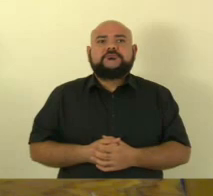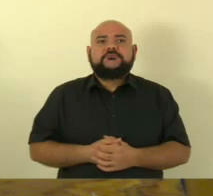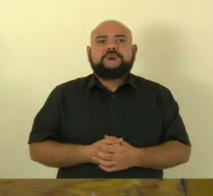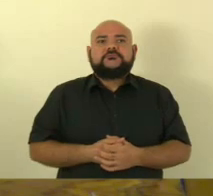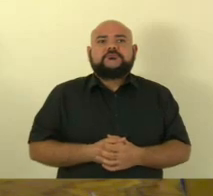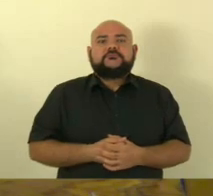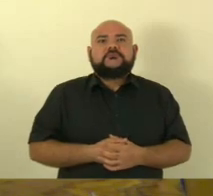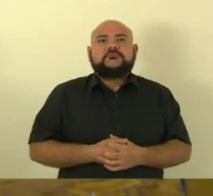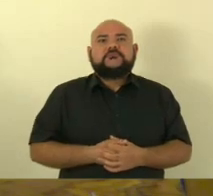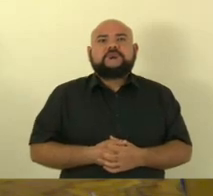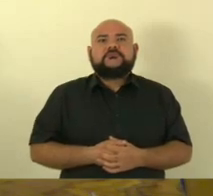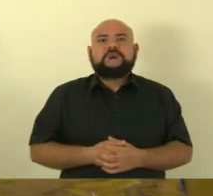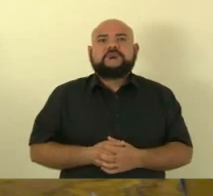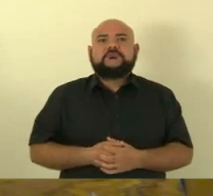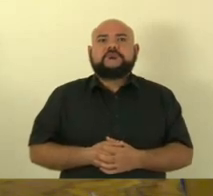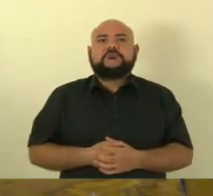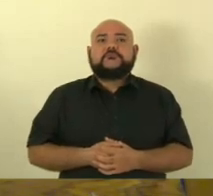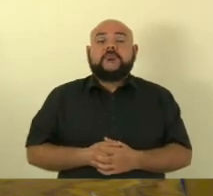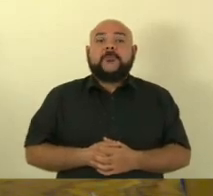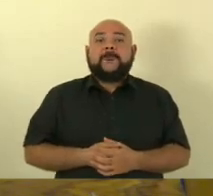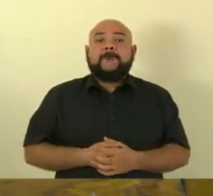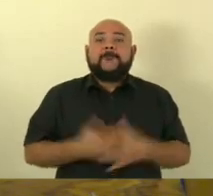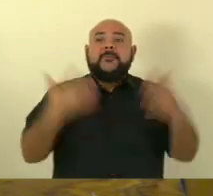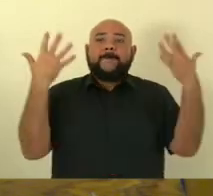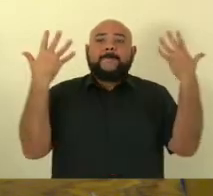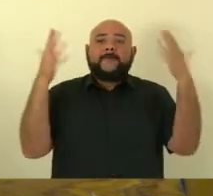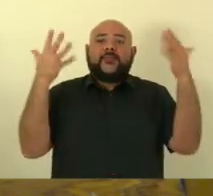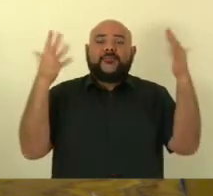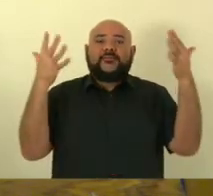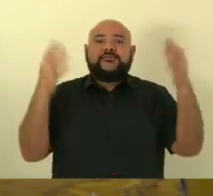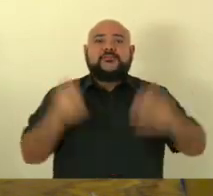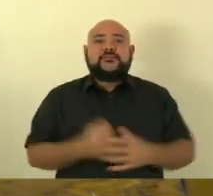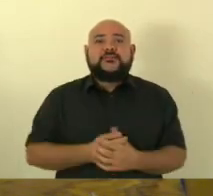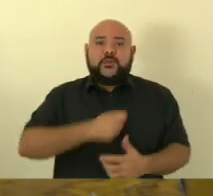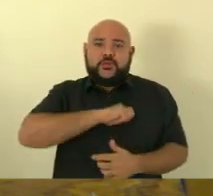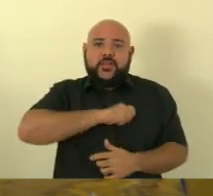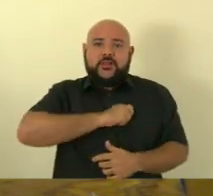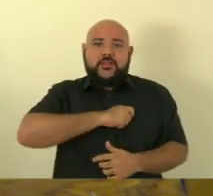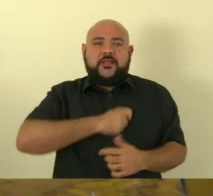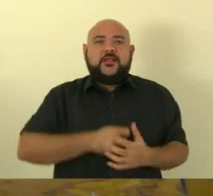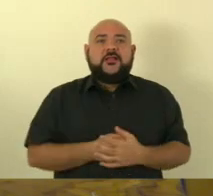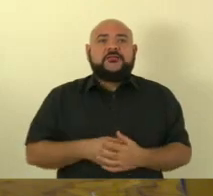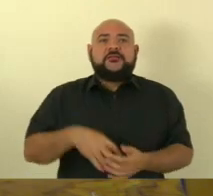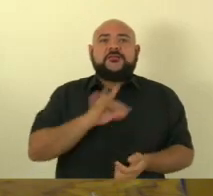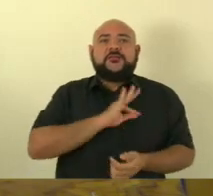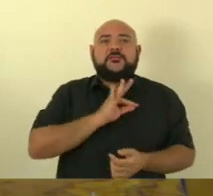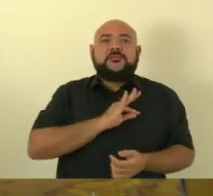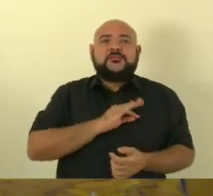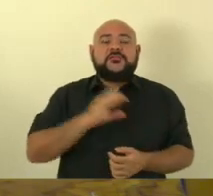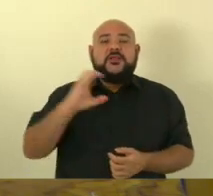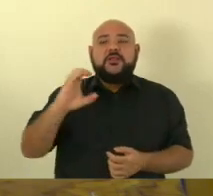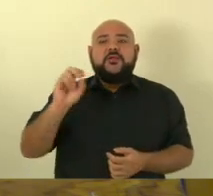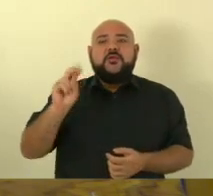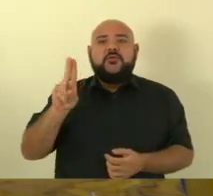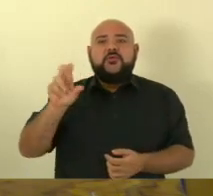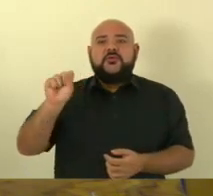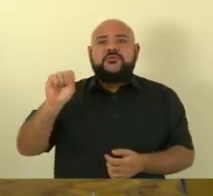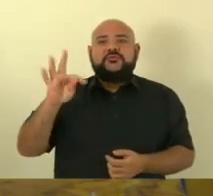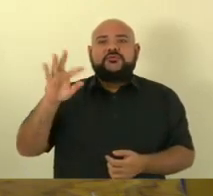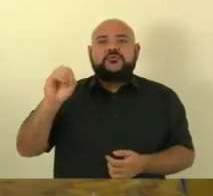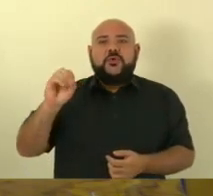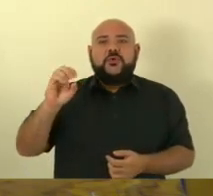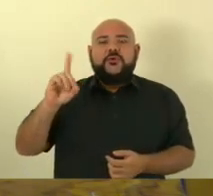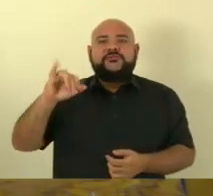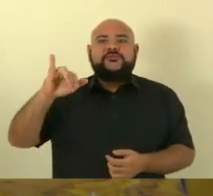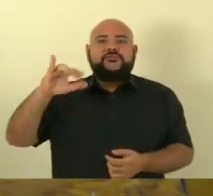para parabenizar o nosso delegado de polícia aposentado custódio Serrat Castelã